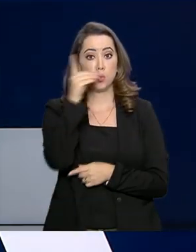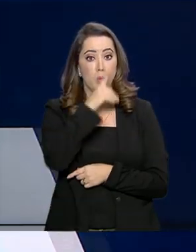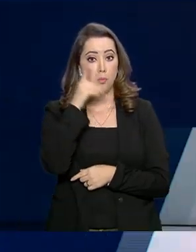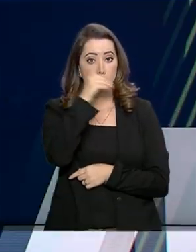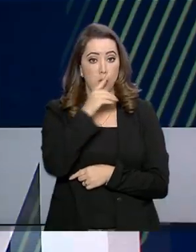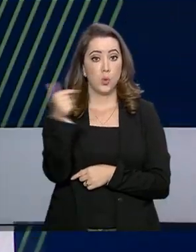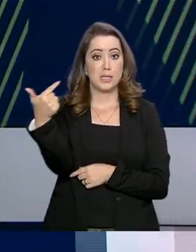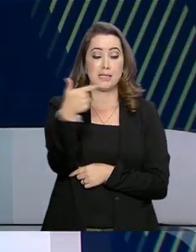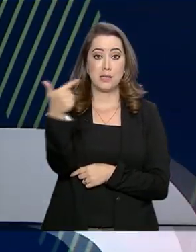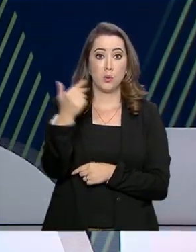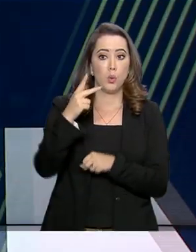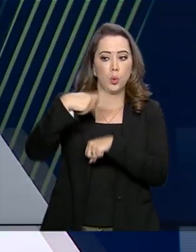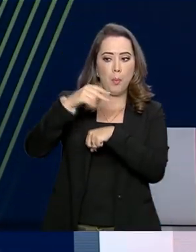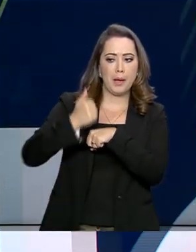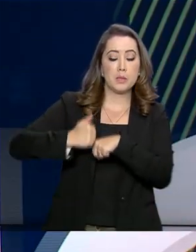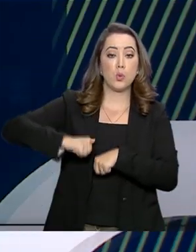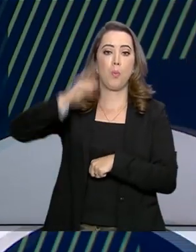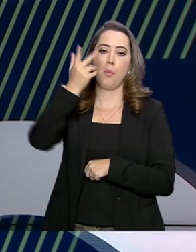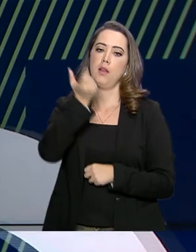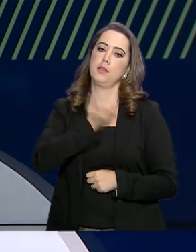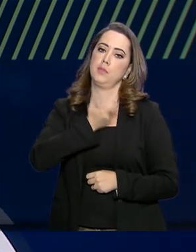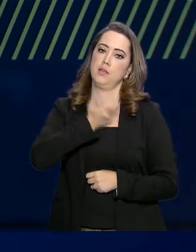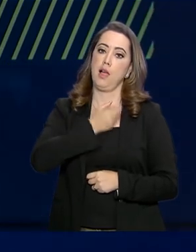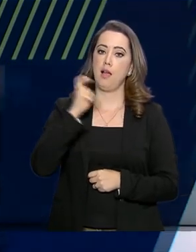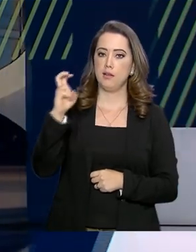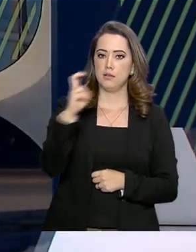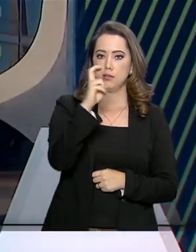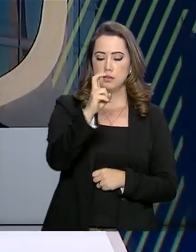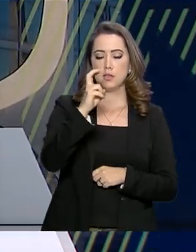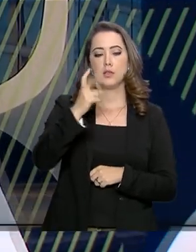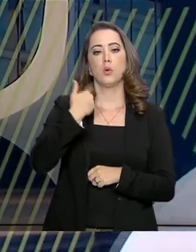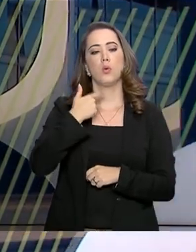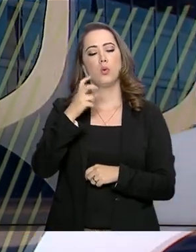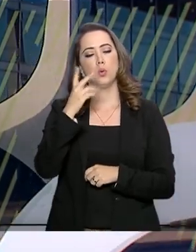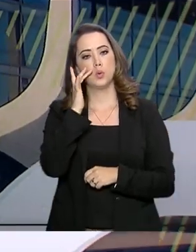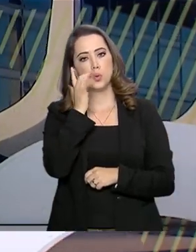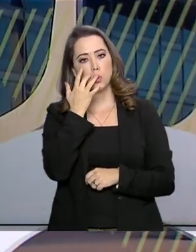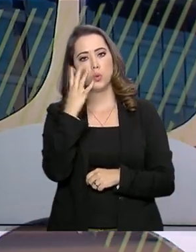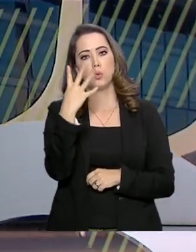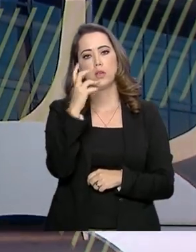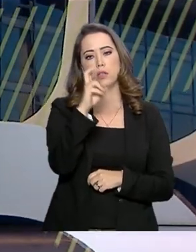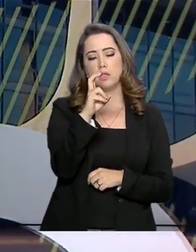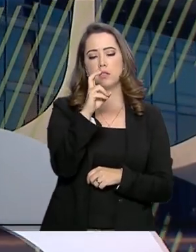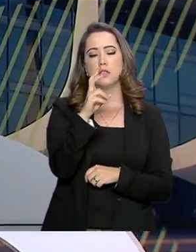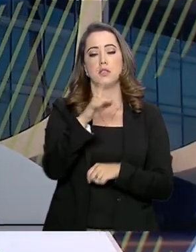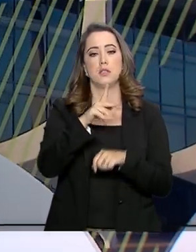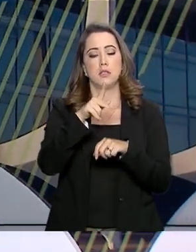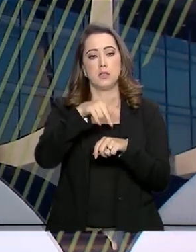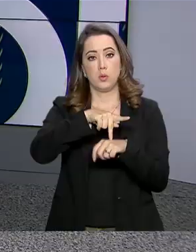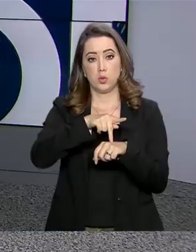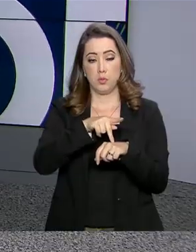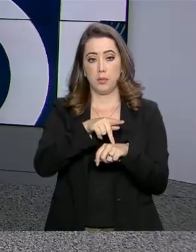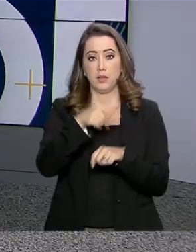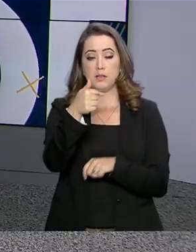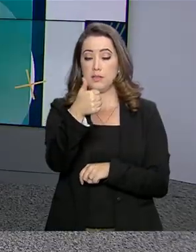segundo lugar com 55 medalhas de ouro, 45 de prata e 71 de bronze.